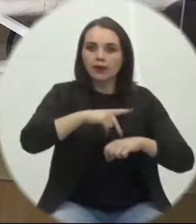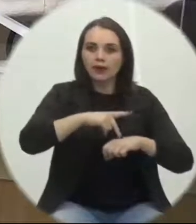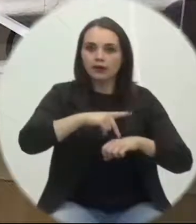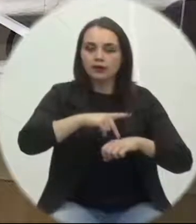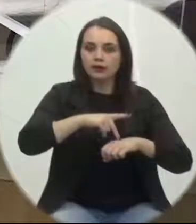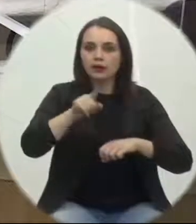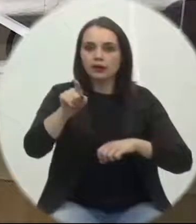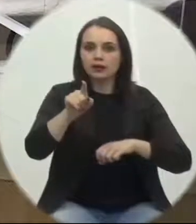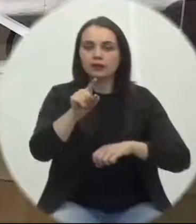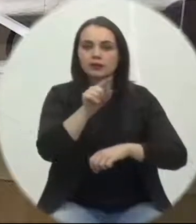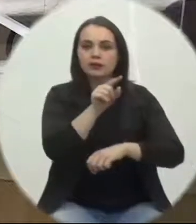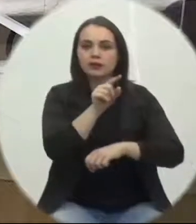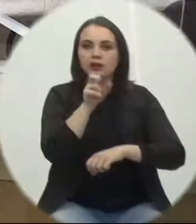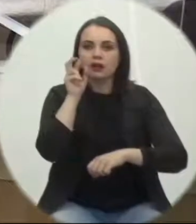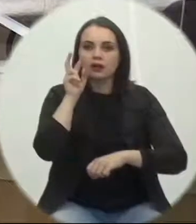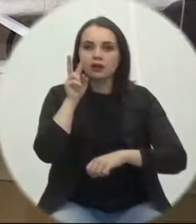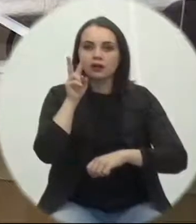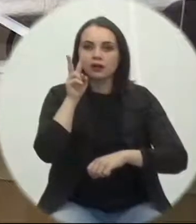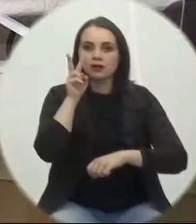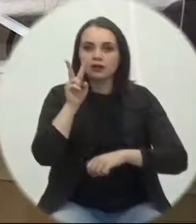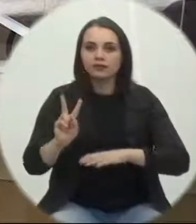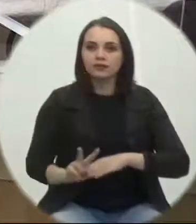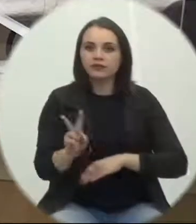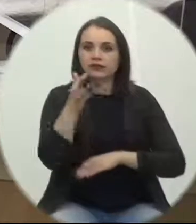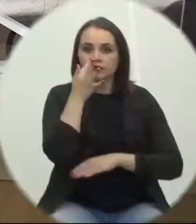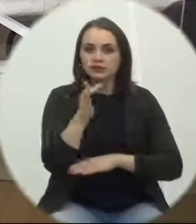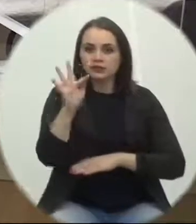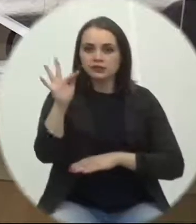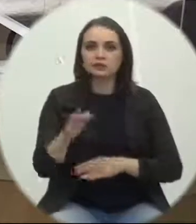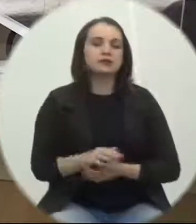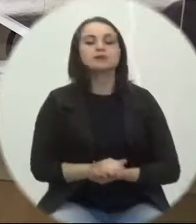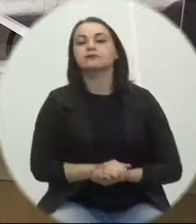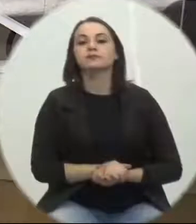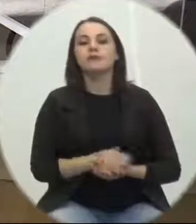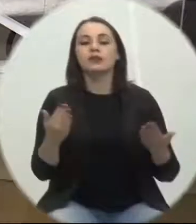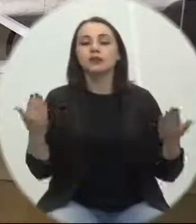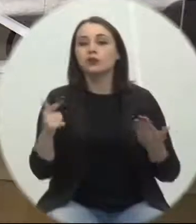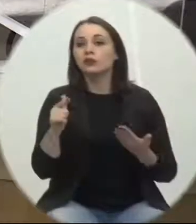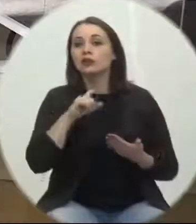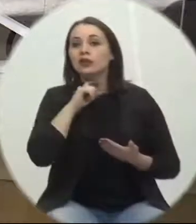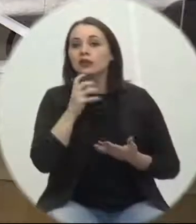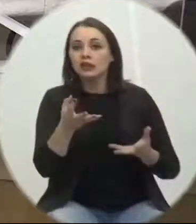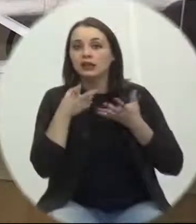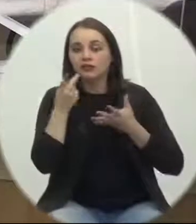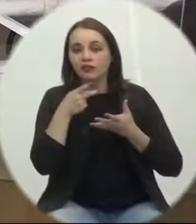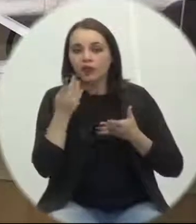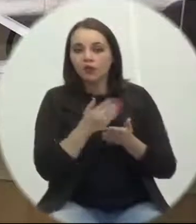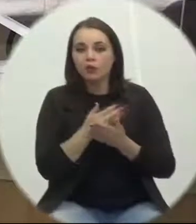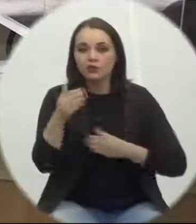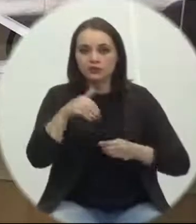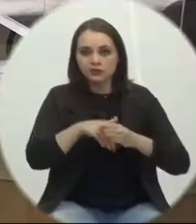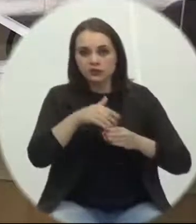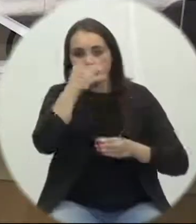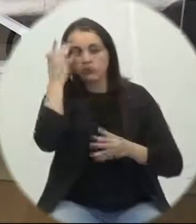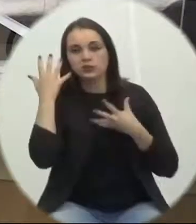Não havendo quem queira discutir, o requerimento está em votação. Os favoráveis permaneçam como estão, os